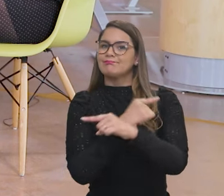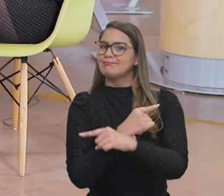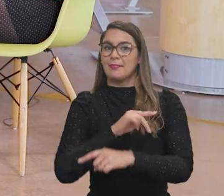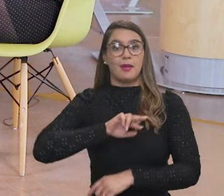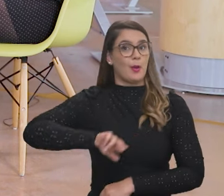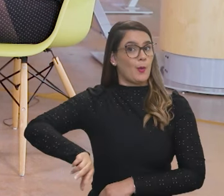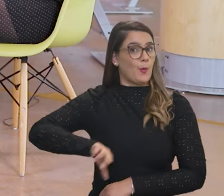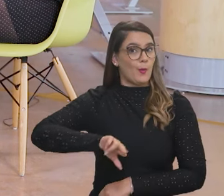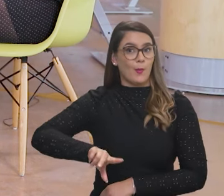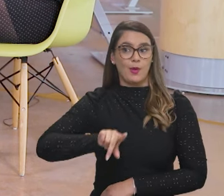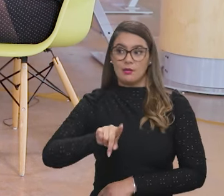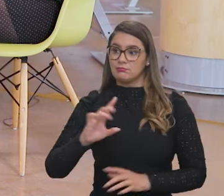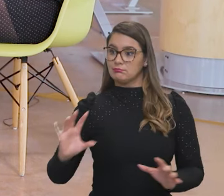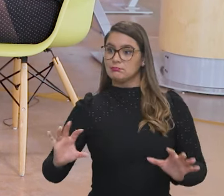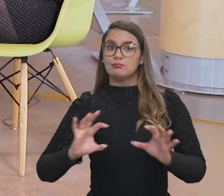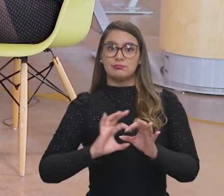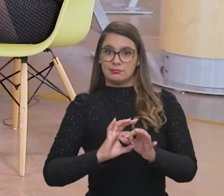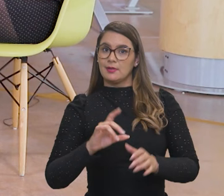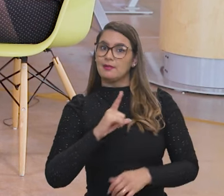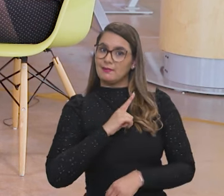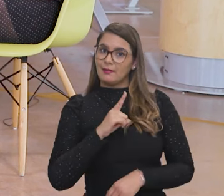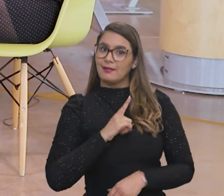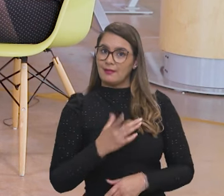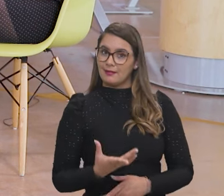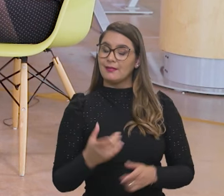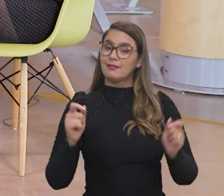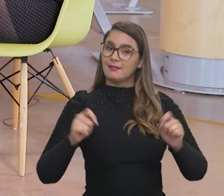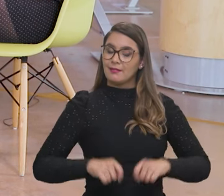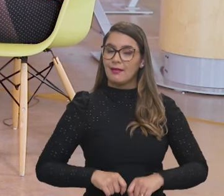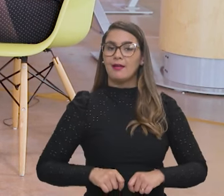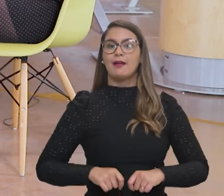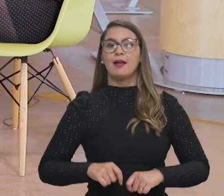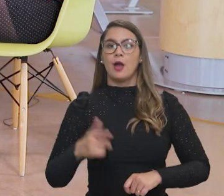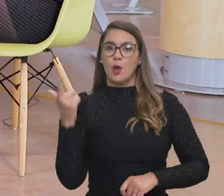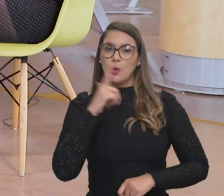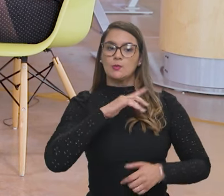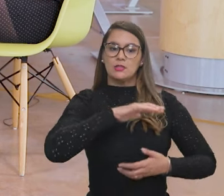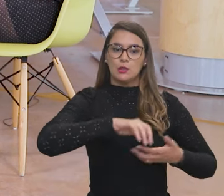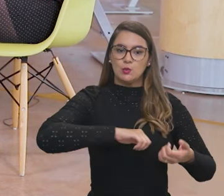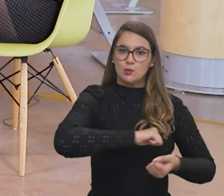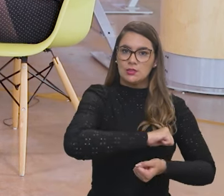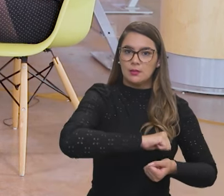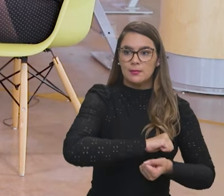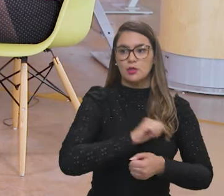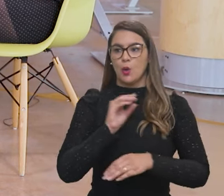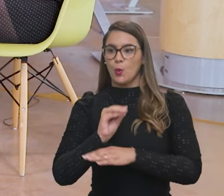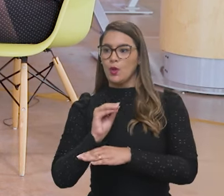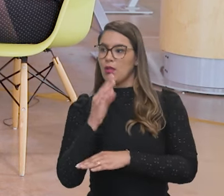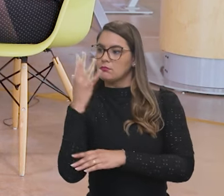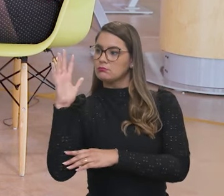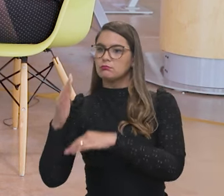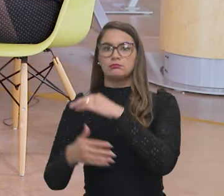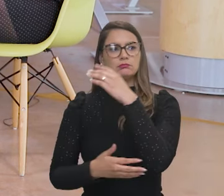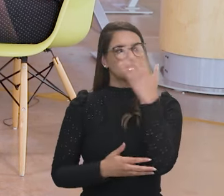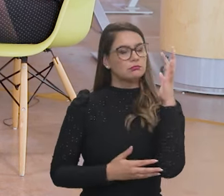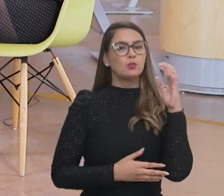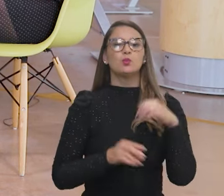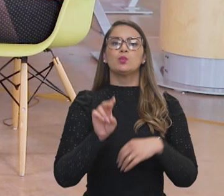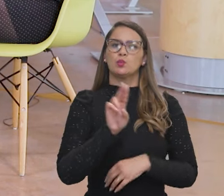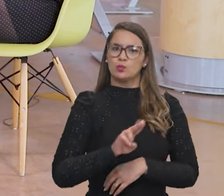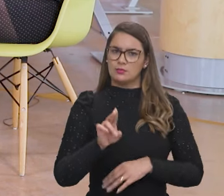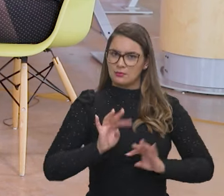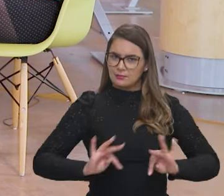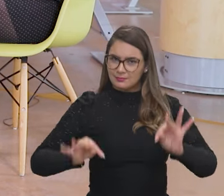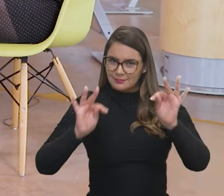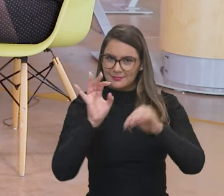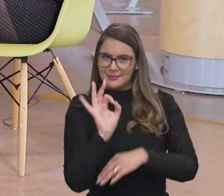antagônicos, mas não. Eles estão muito ligados, né? Dá para a gente ter sustentabilidade e cuidar do meio ambiente usando